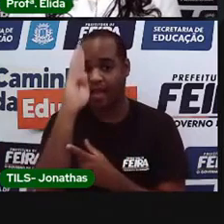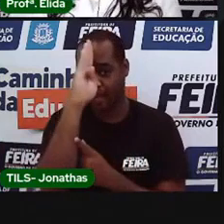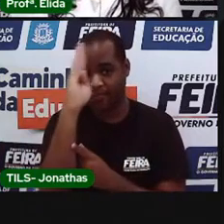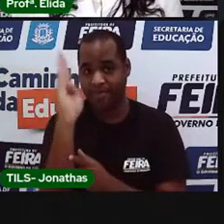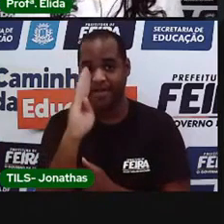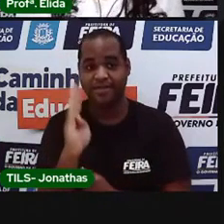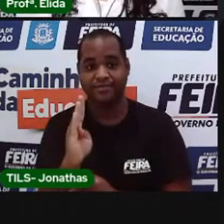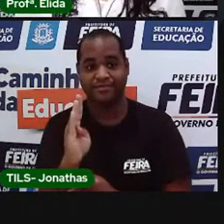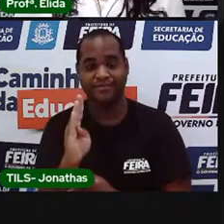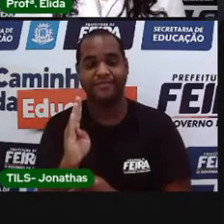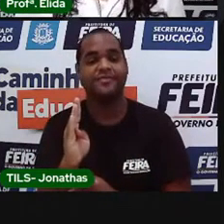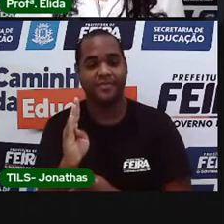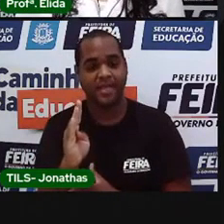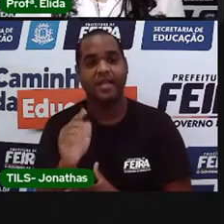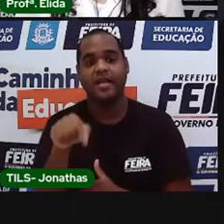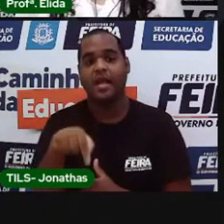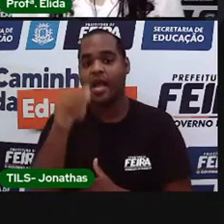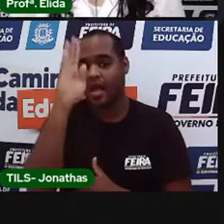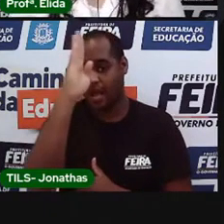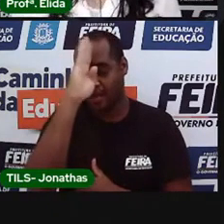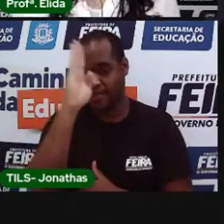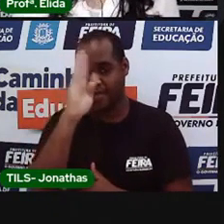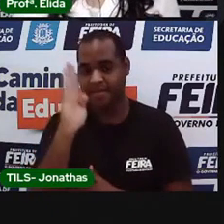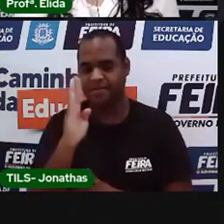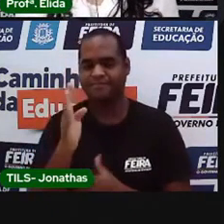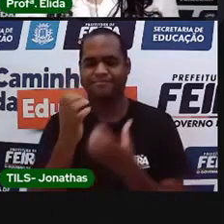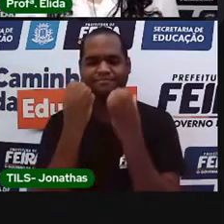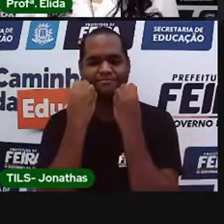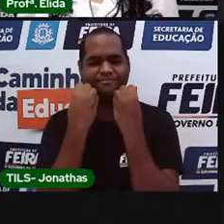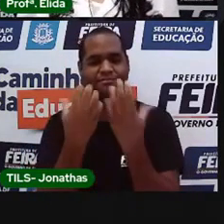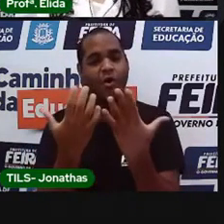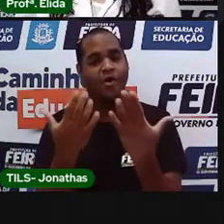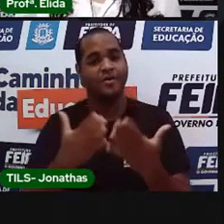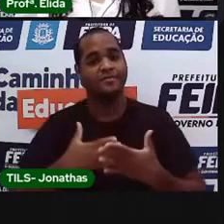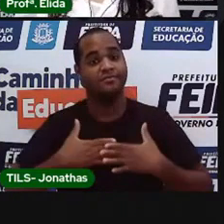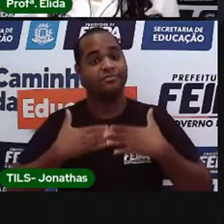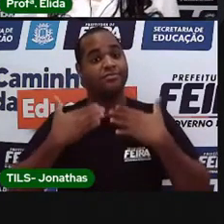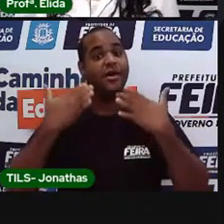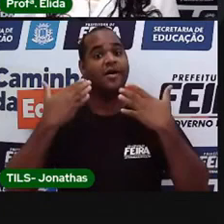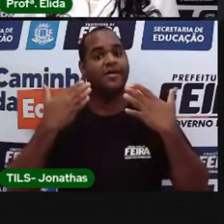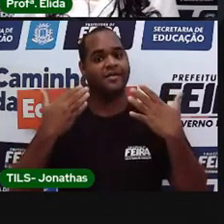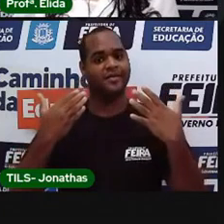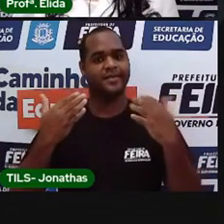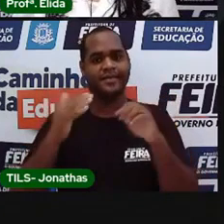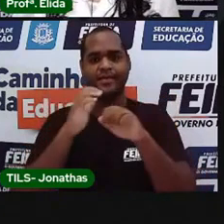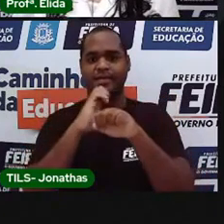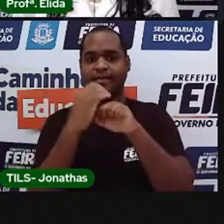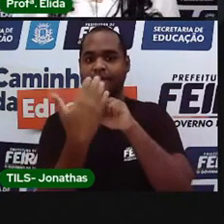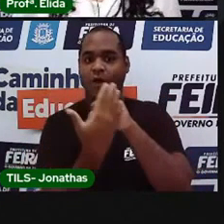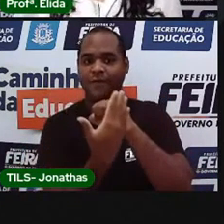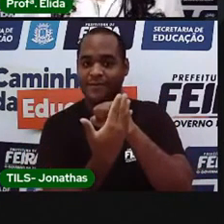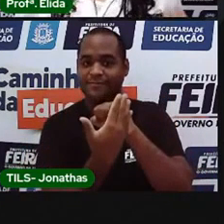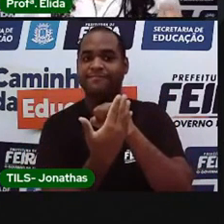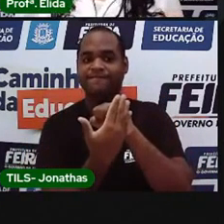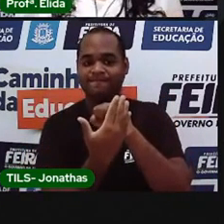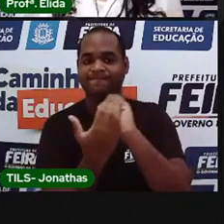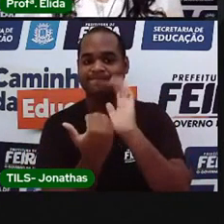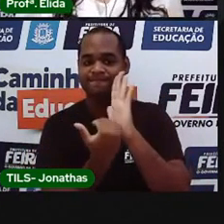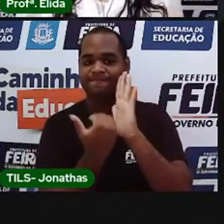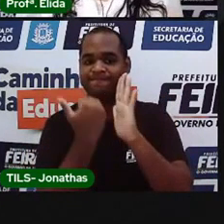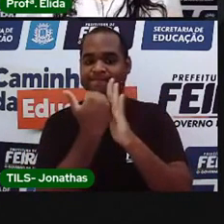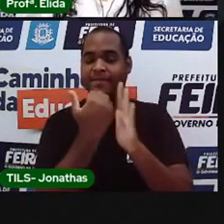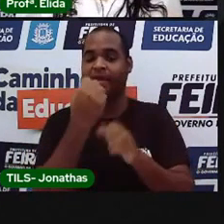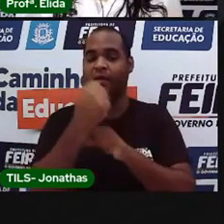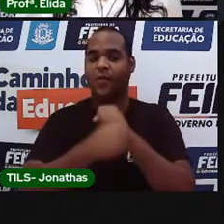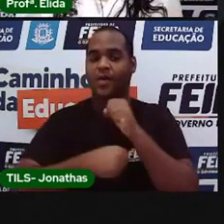E o Brasil teve um grande susto quando a Covid-19 chegou no